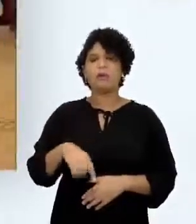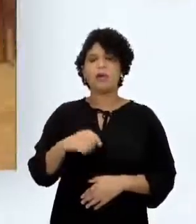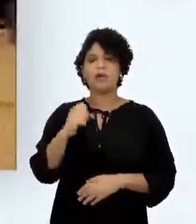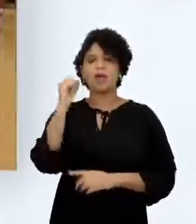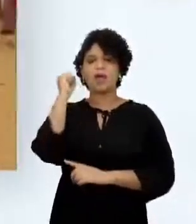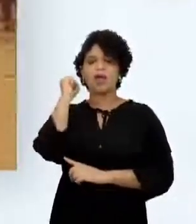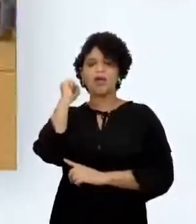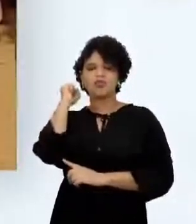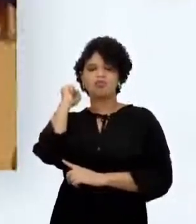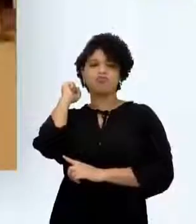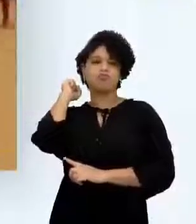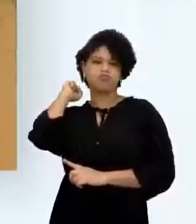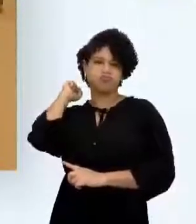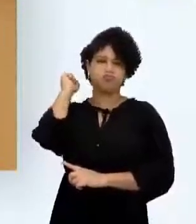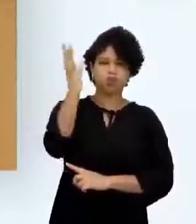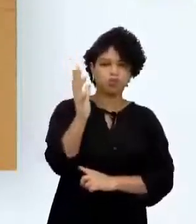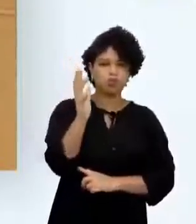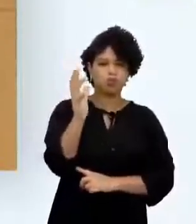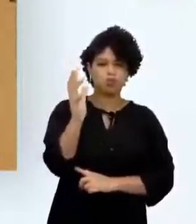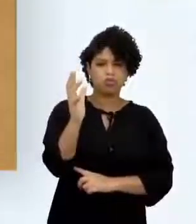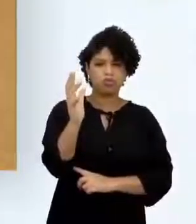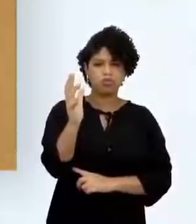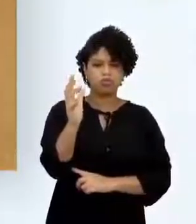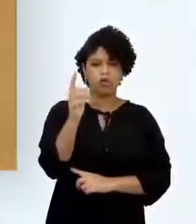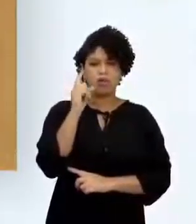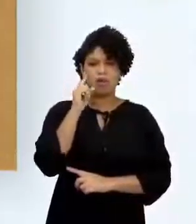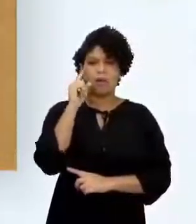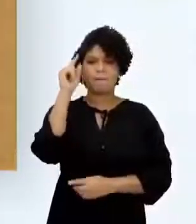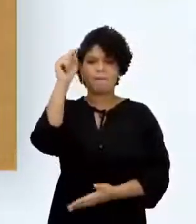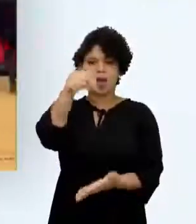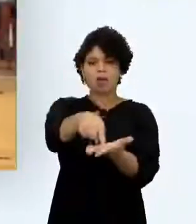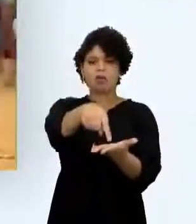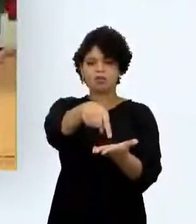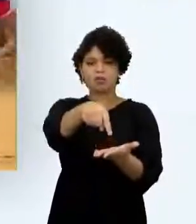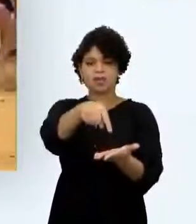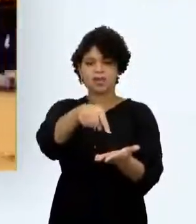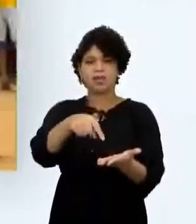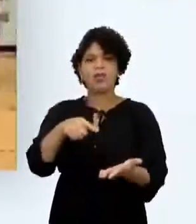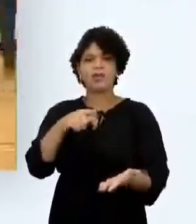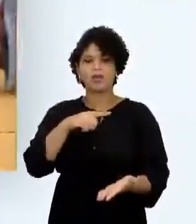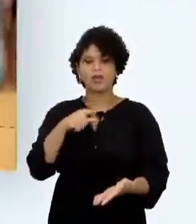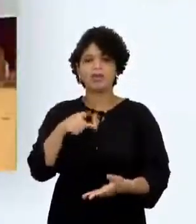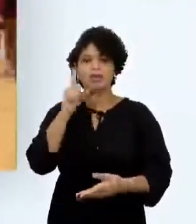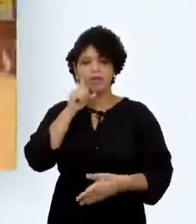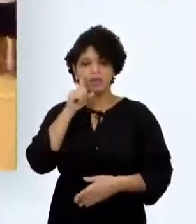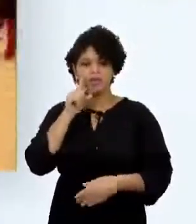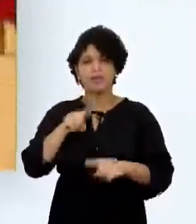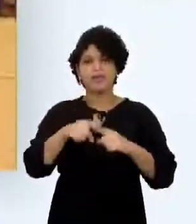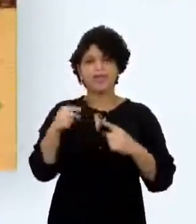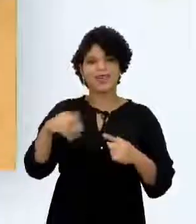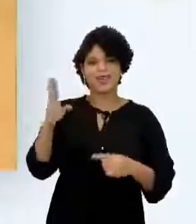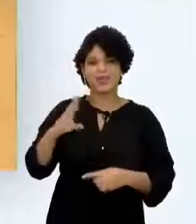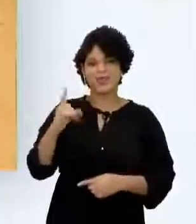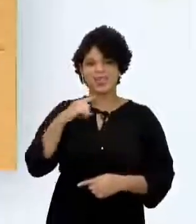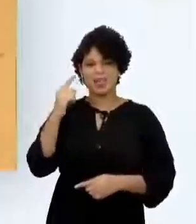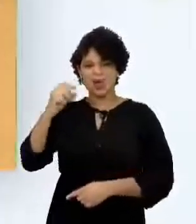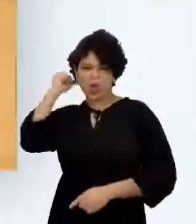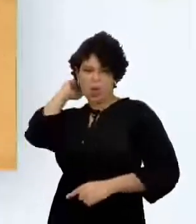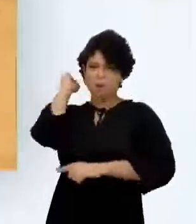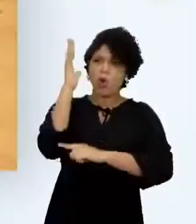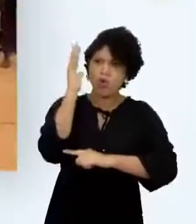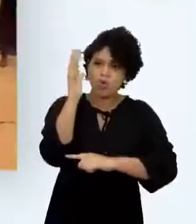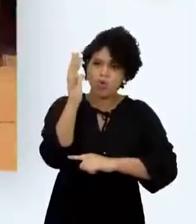bem equilibrada, com os Estados Unidos na frente Até que no último arremesso, Itaguari, do povo Pataxó Fez um lançamento